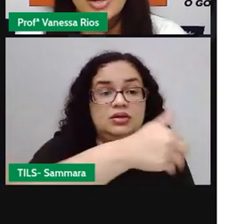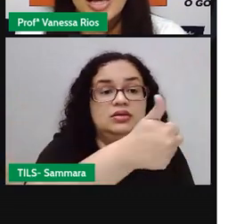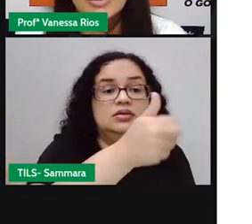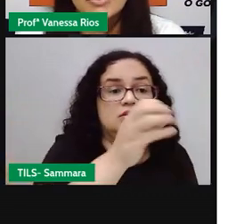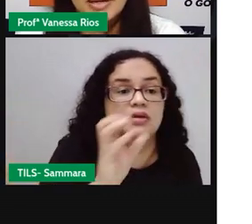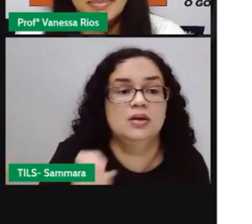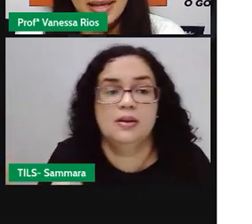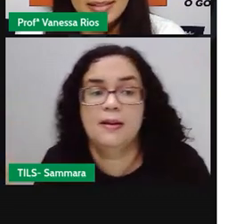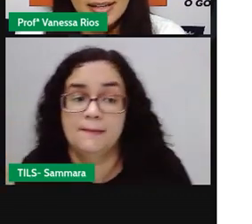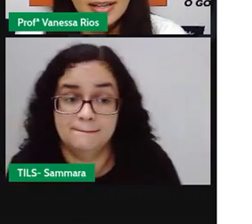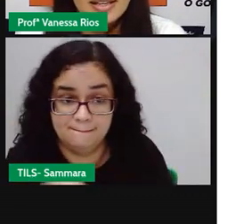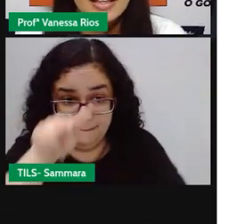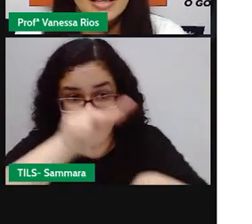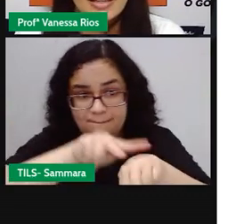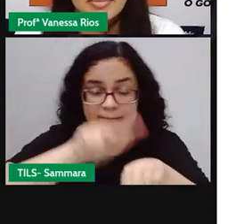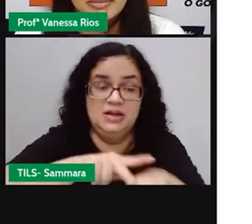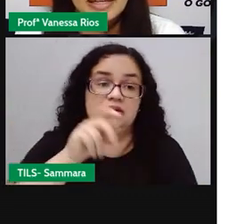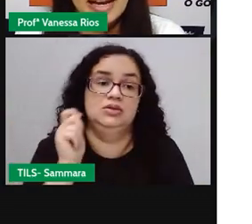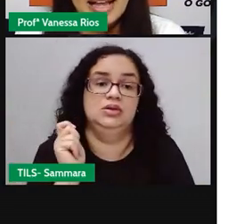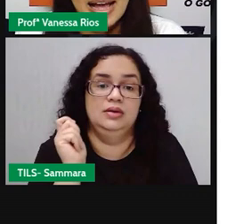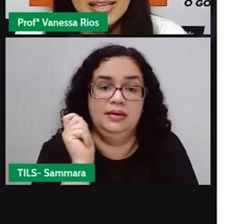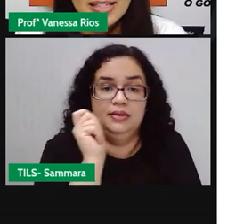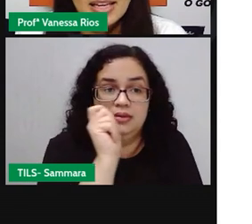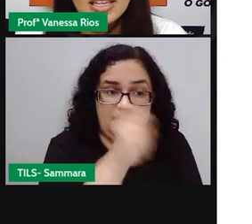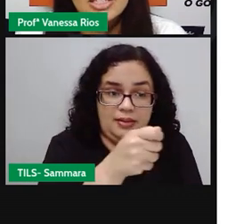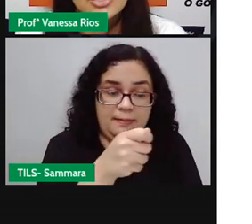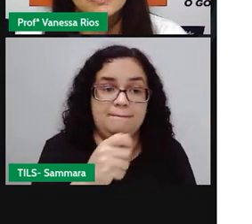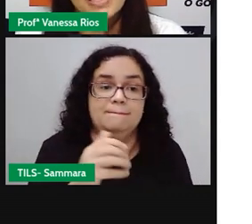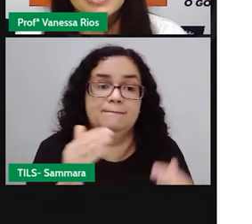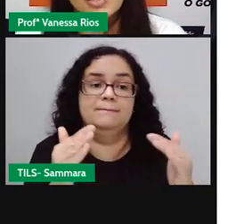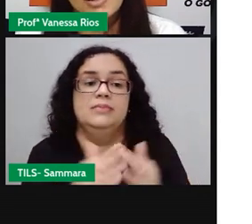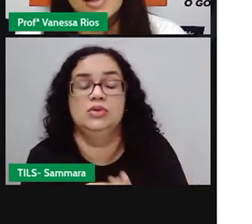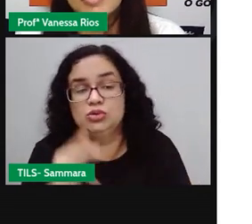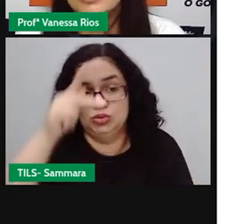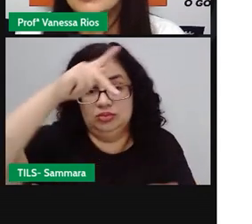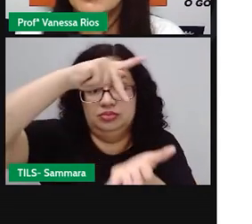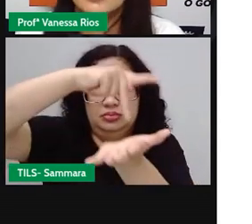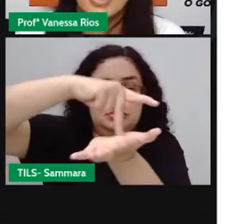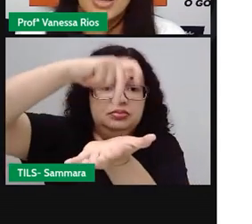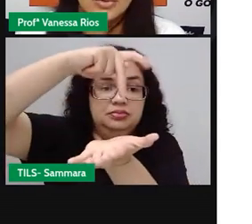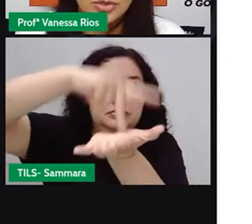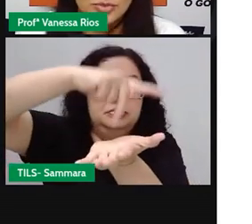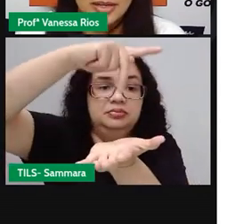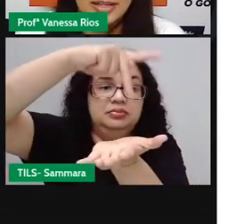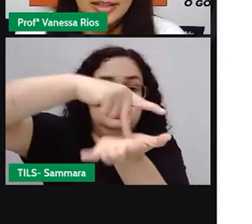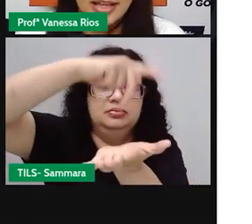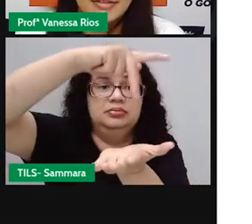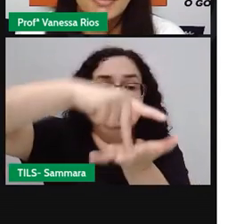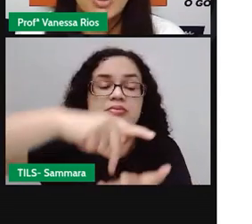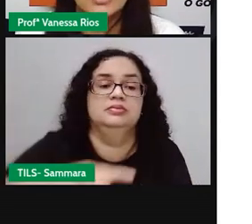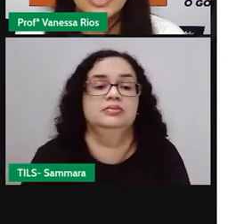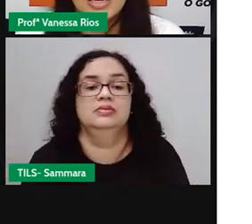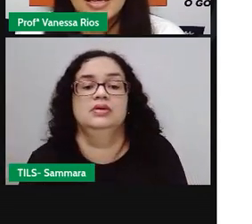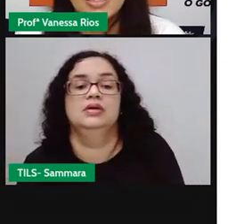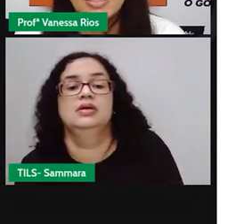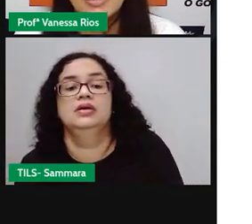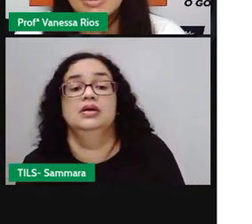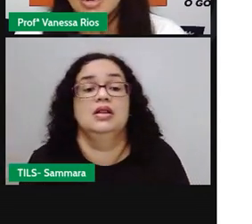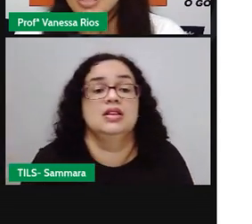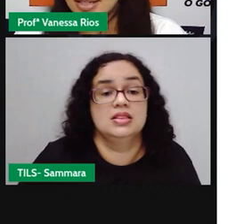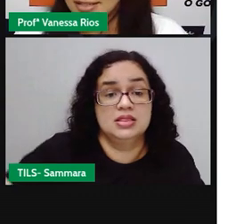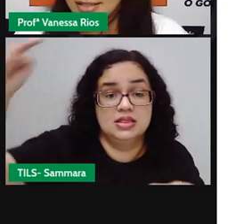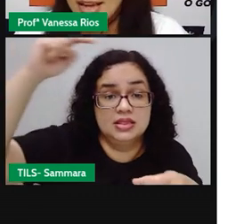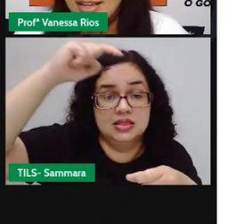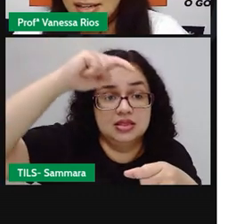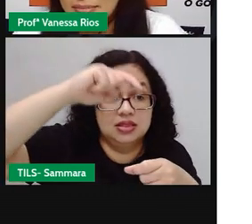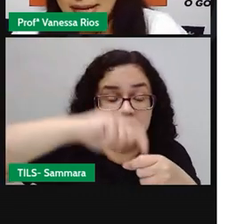joga uma pedra na primeira casa. E de um pé só, vai pulando até a última. Na volta, tem